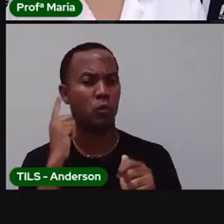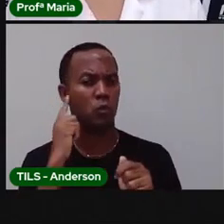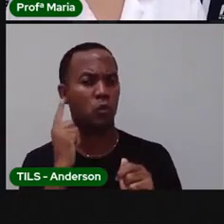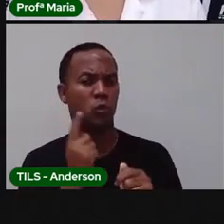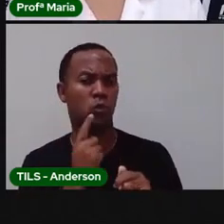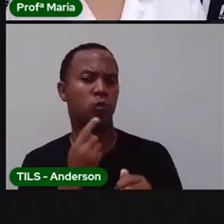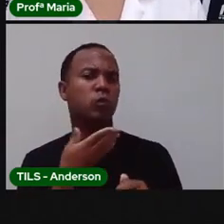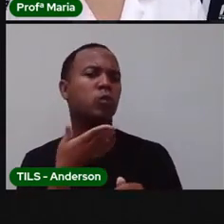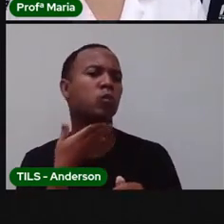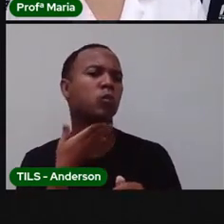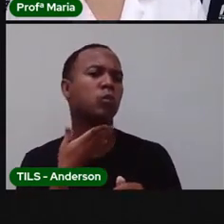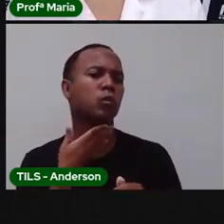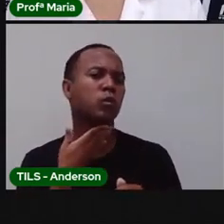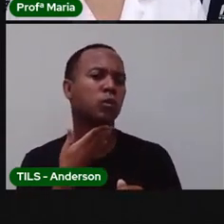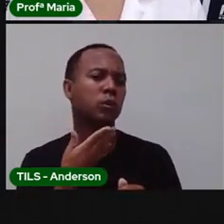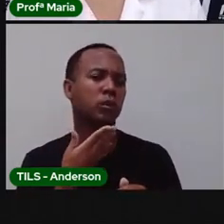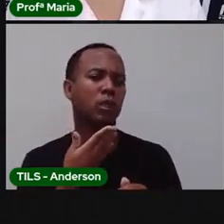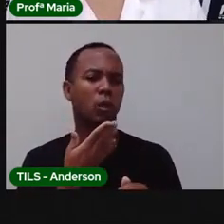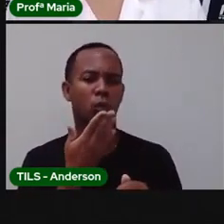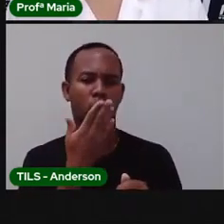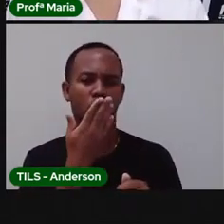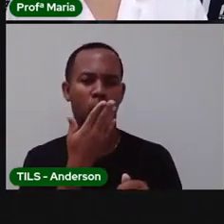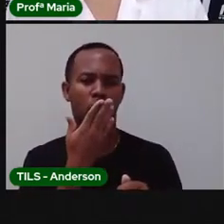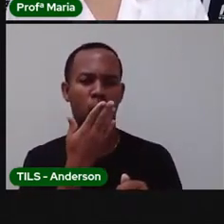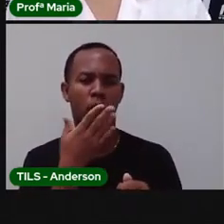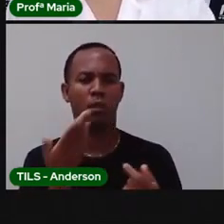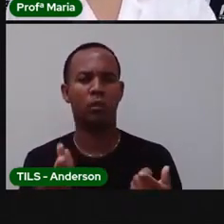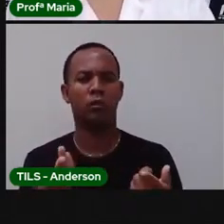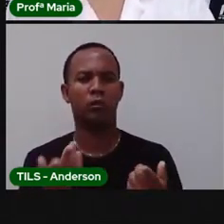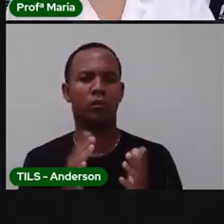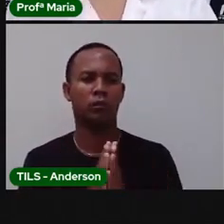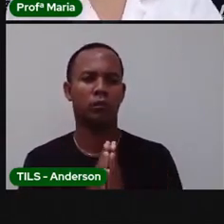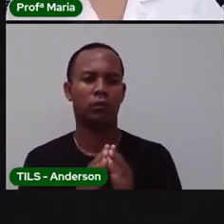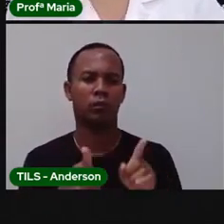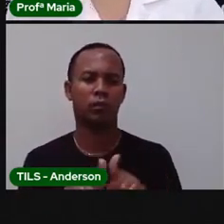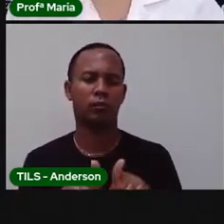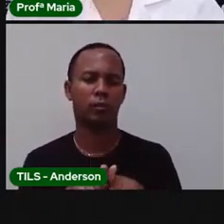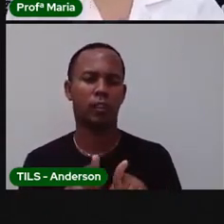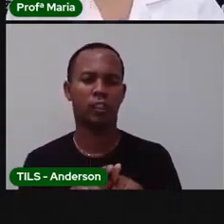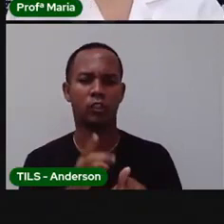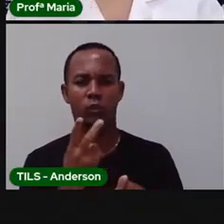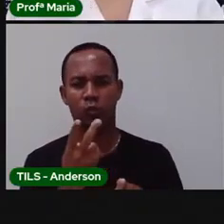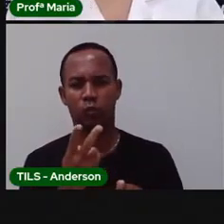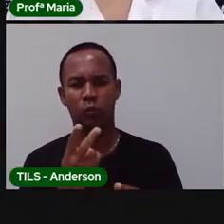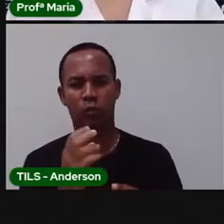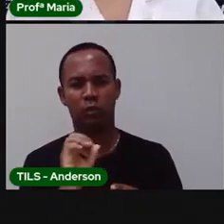eu falo bó-la. Eu movimentei o quê? Duas vezes. Certo?